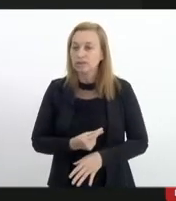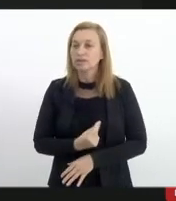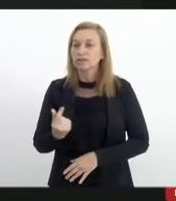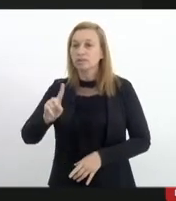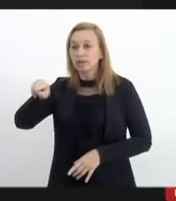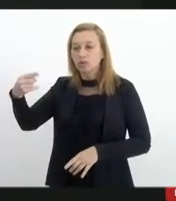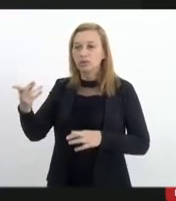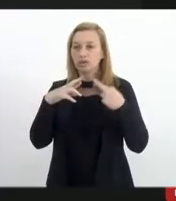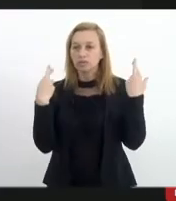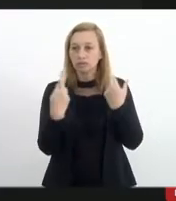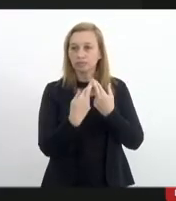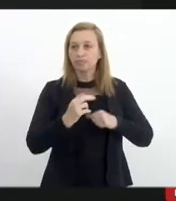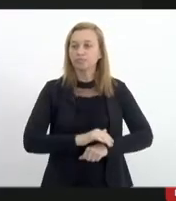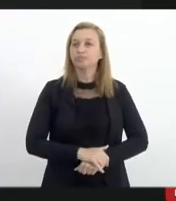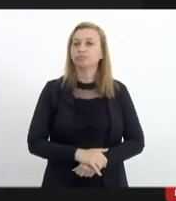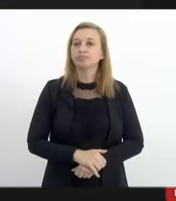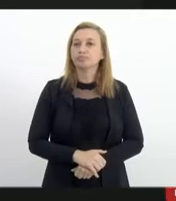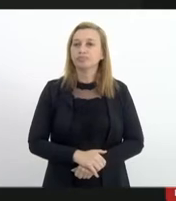na outra reunião